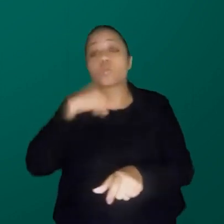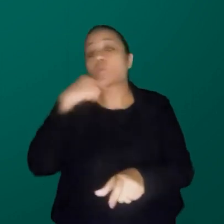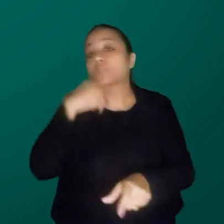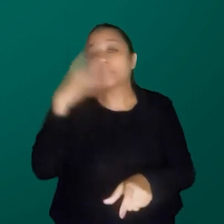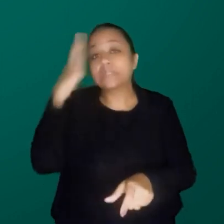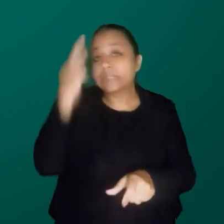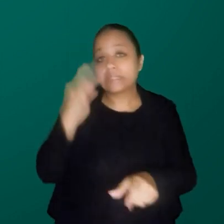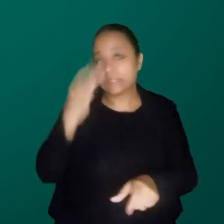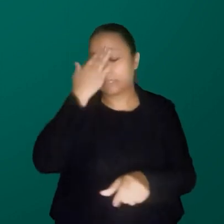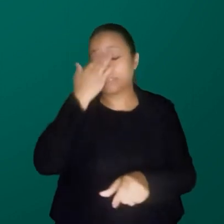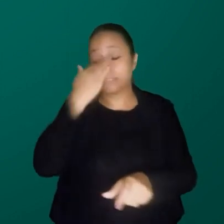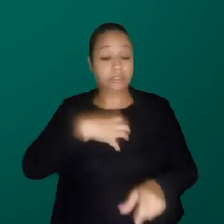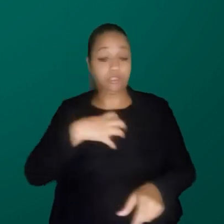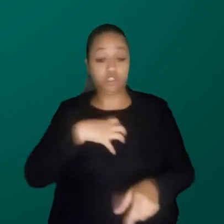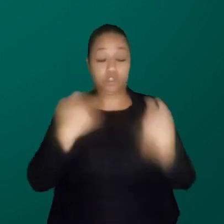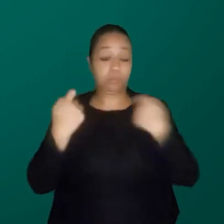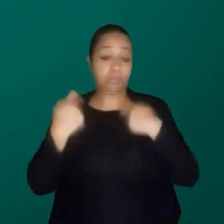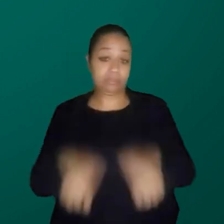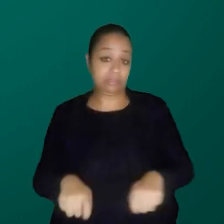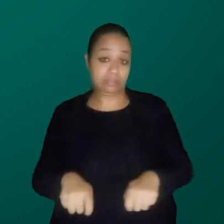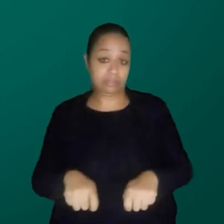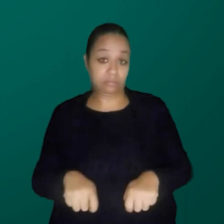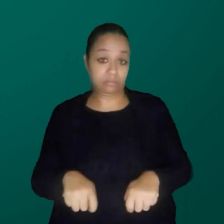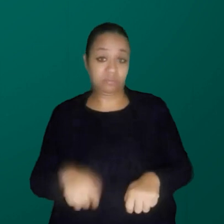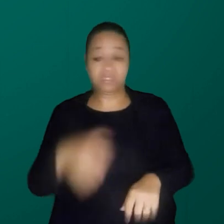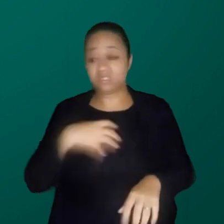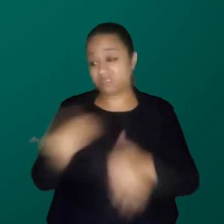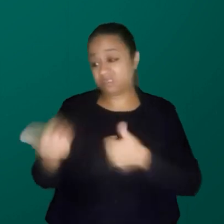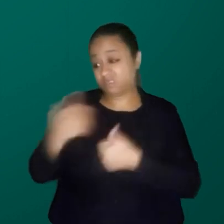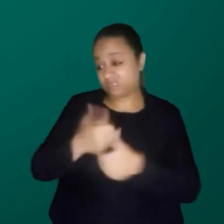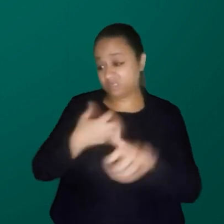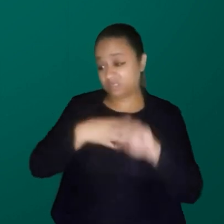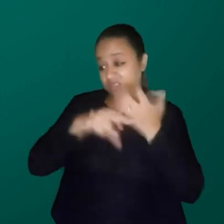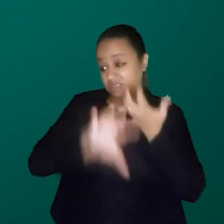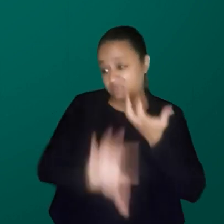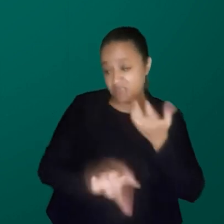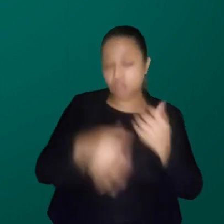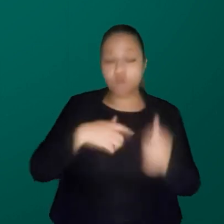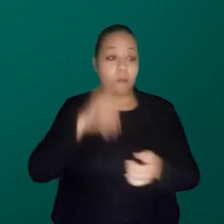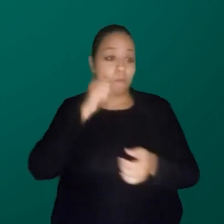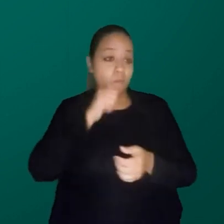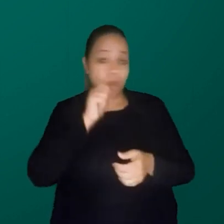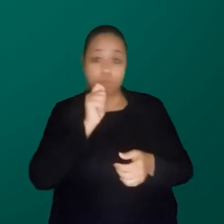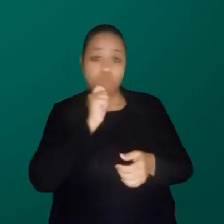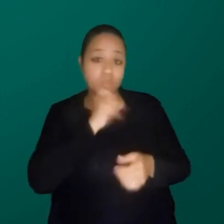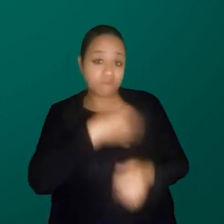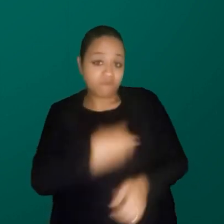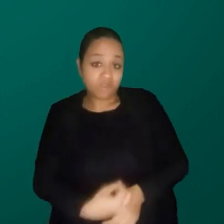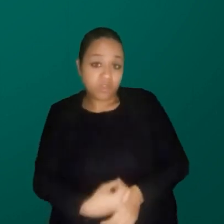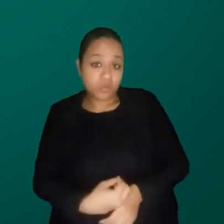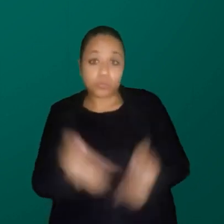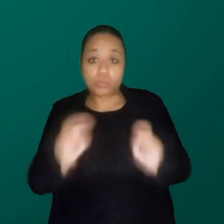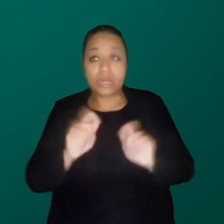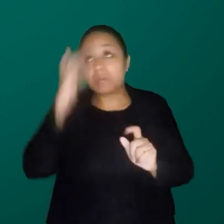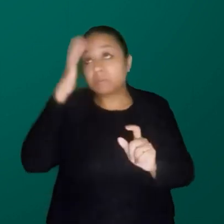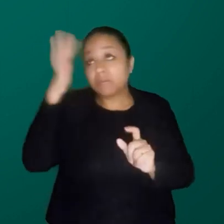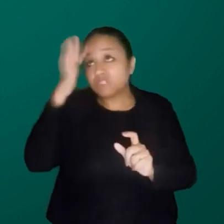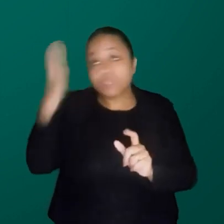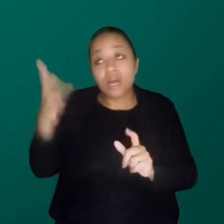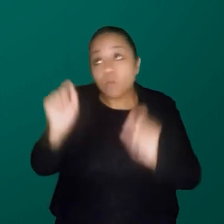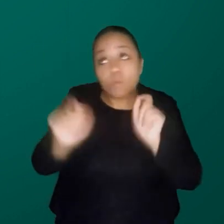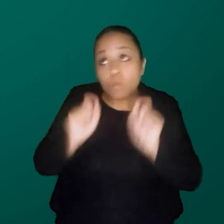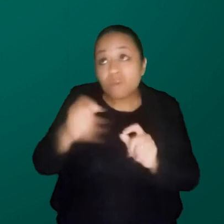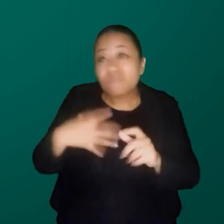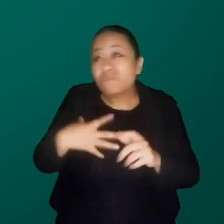precisam sentir. Eu acho muito estranho se colocar no lugar do outro, da outra, porque eu sou uma mulher sem filhos, não consigo imaginar o que seja ter um